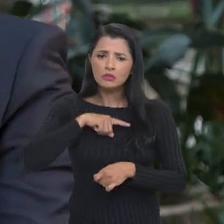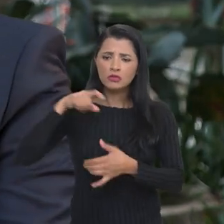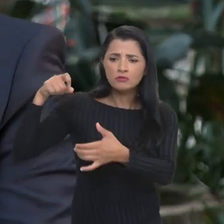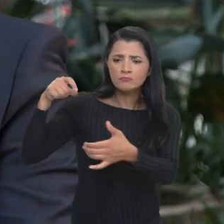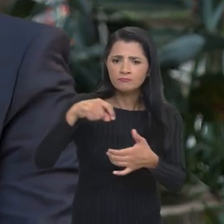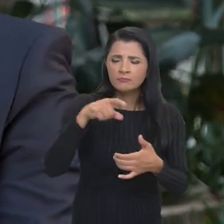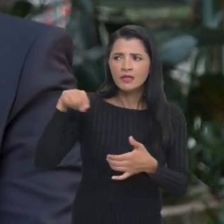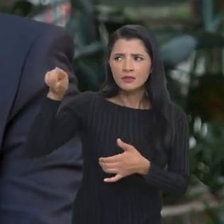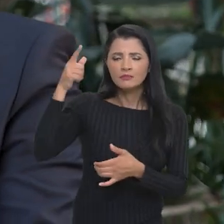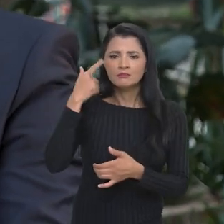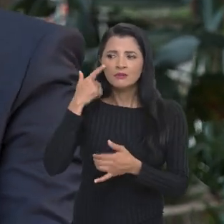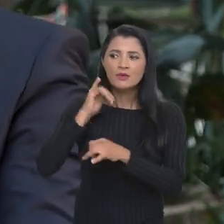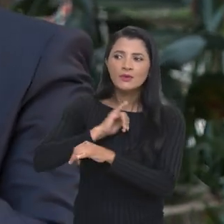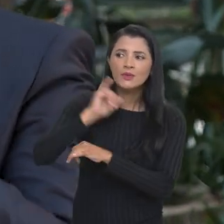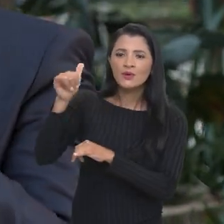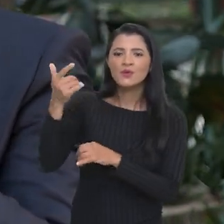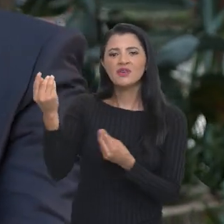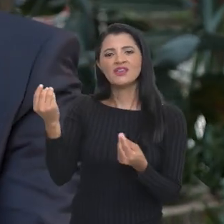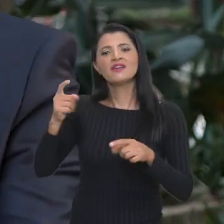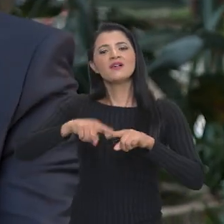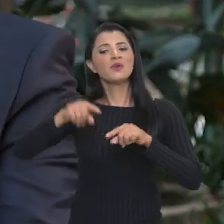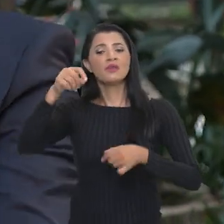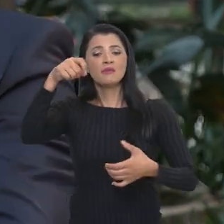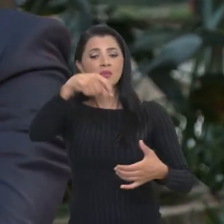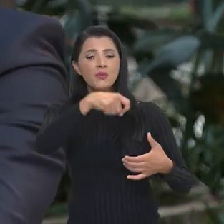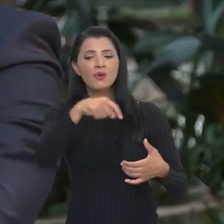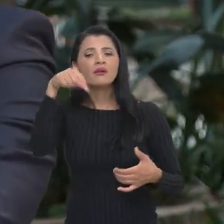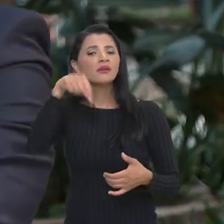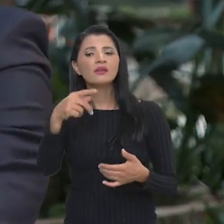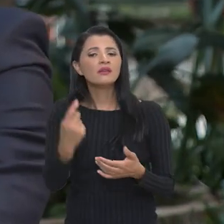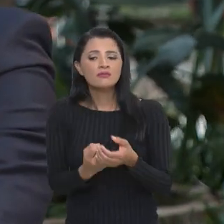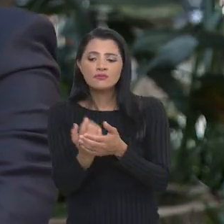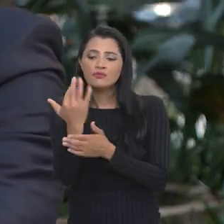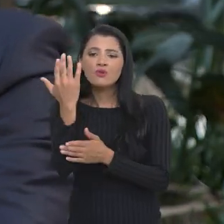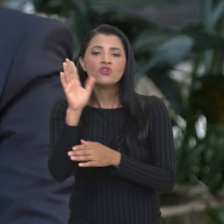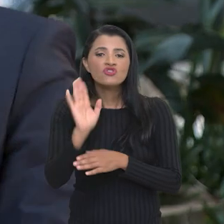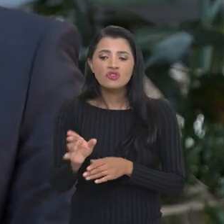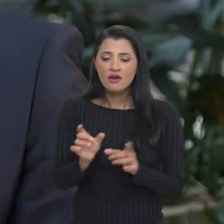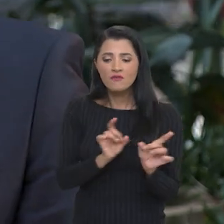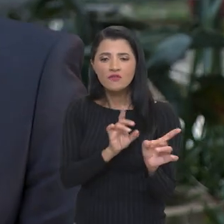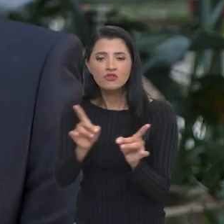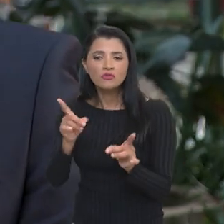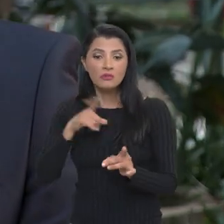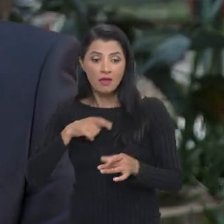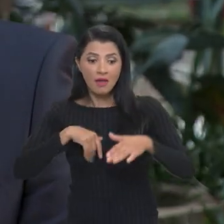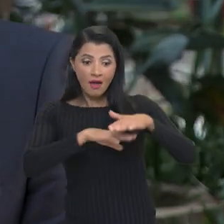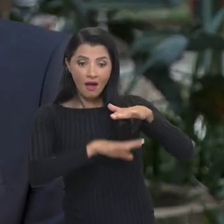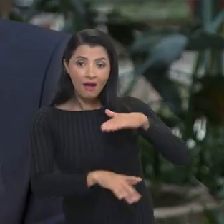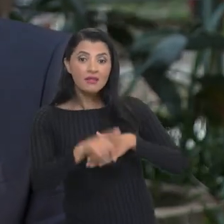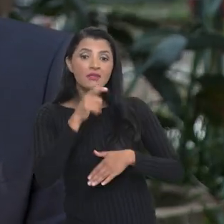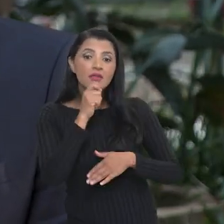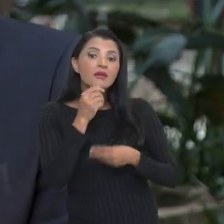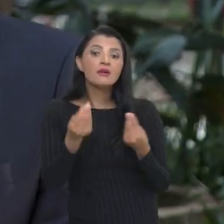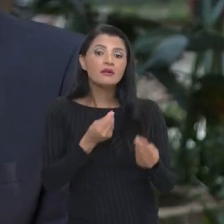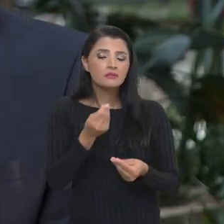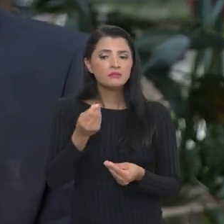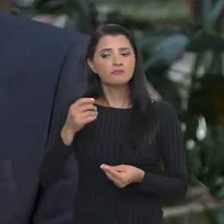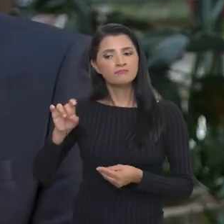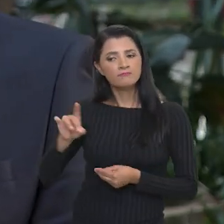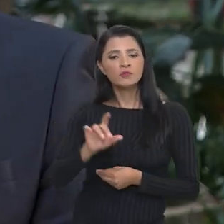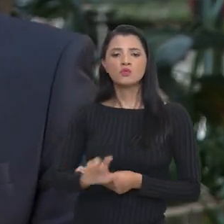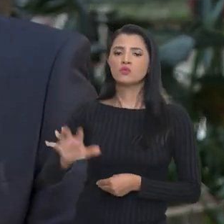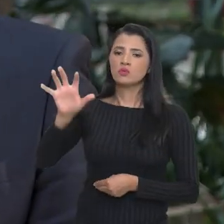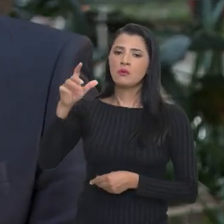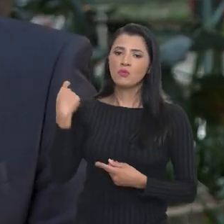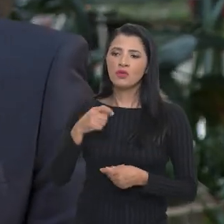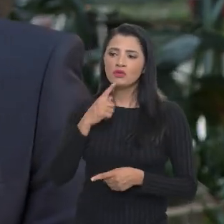está produzindo, o que foi vendido, o que nós temos ainda em cada um dos estados, porque a gente otimiza recursos e dá também tranquilidade